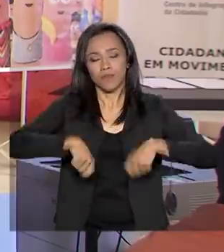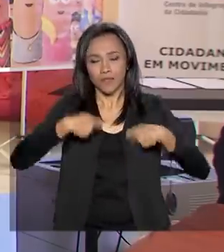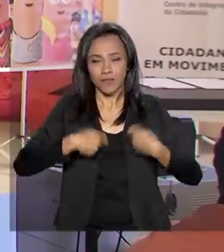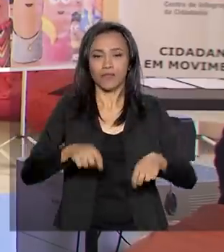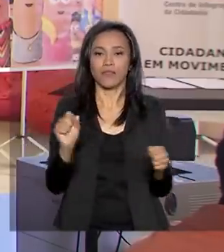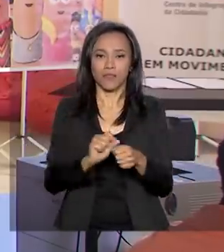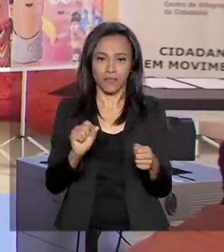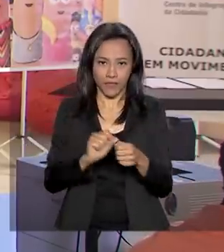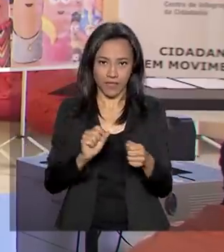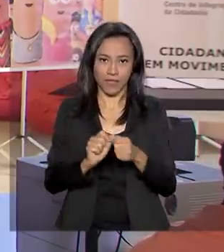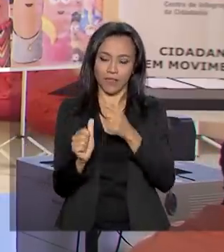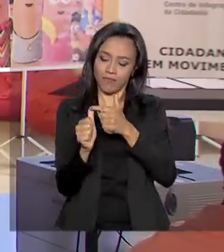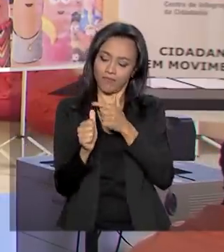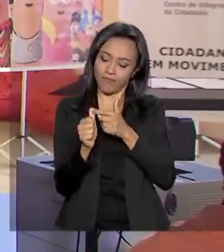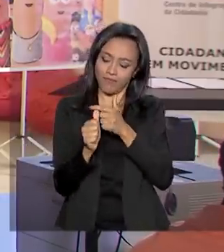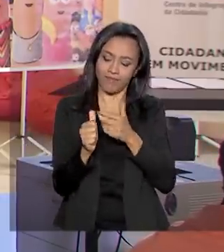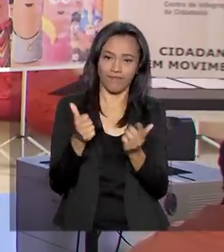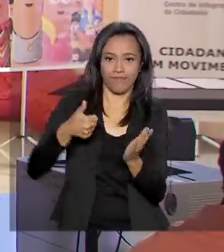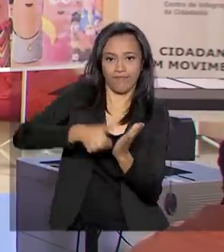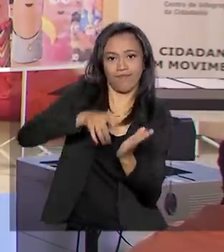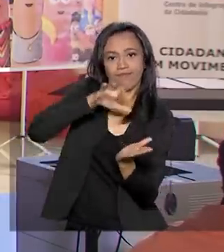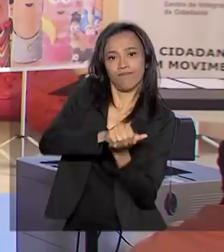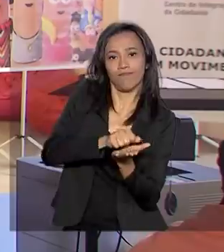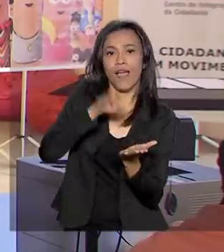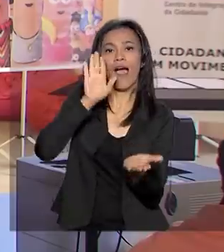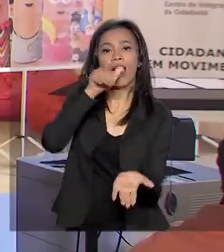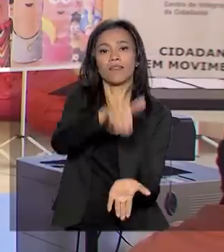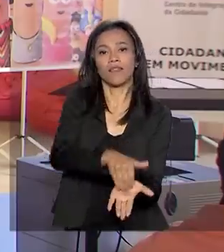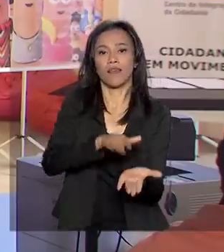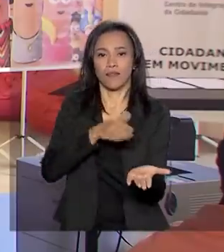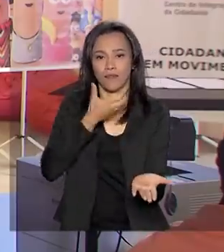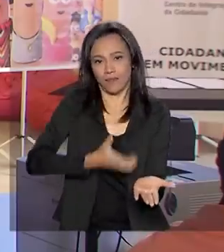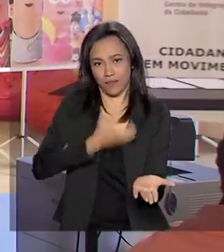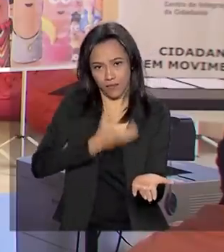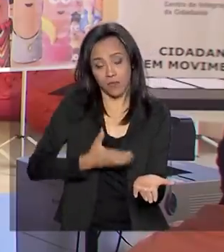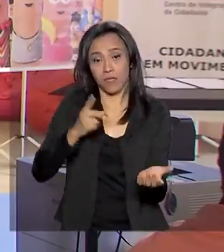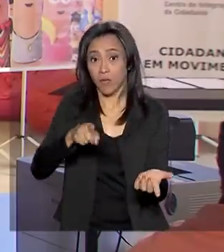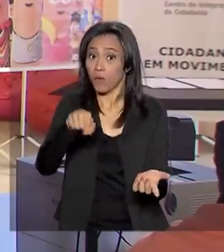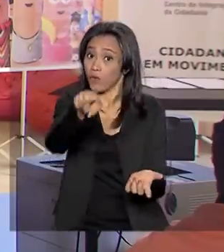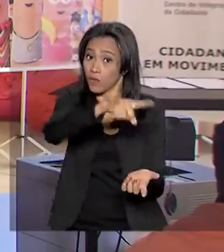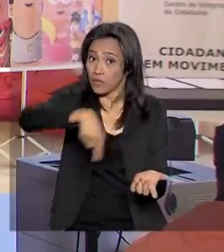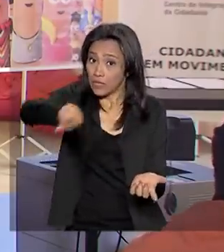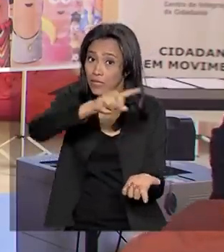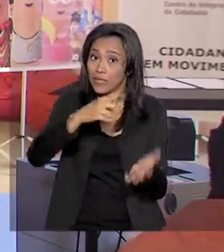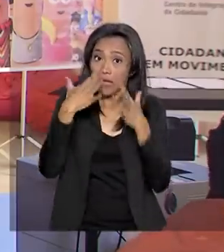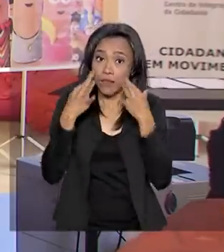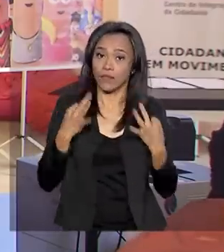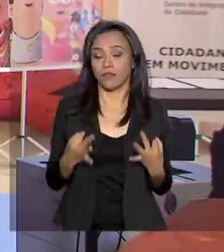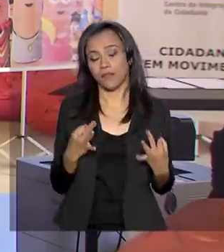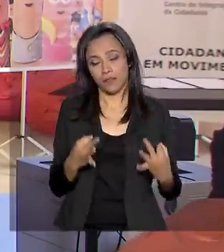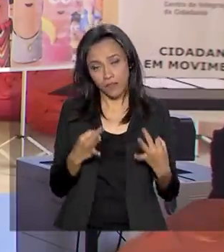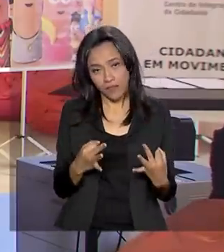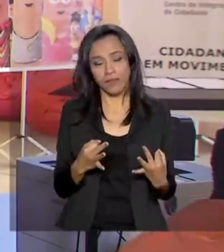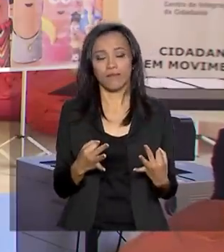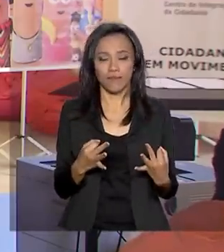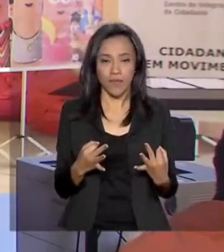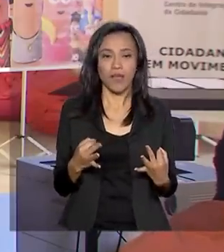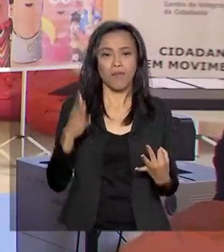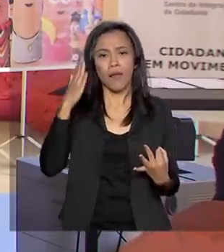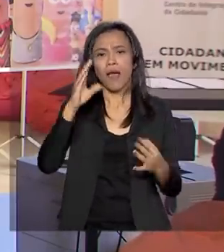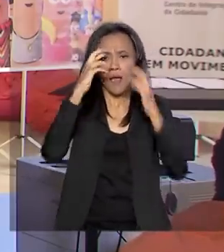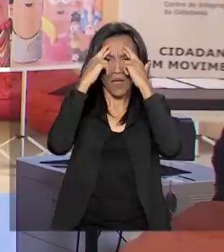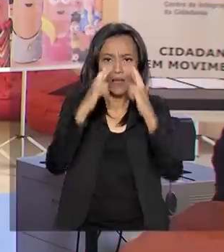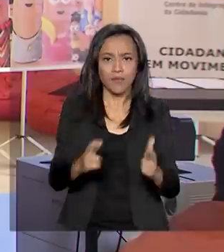o cadastramento até o fim do ano. Os eleitores precisam ficar, portanto, atentos em relação ao